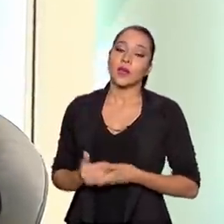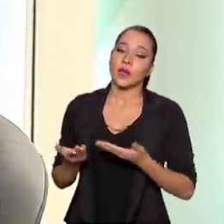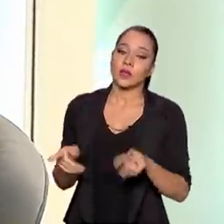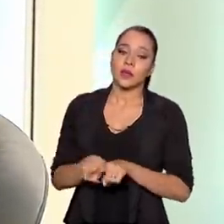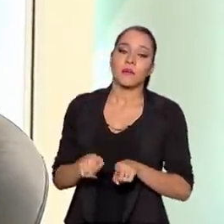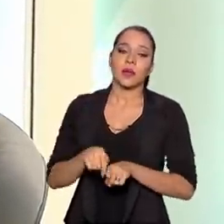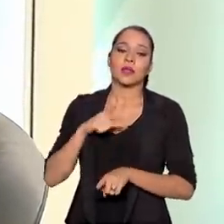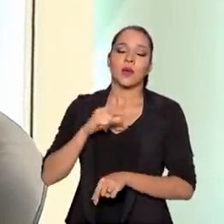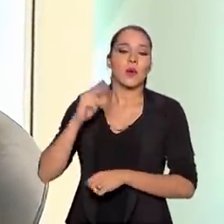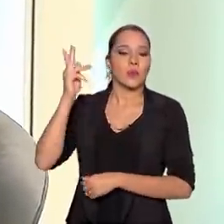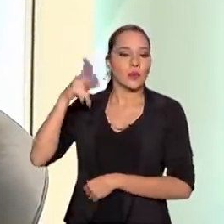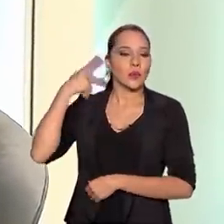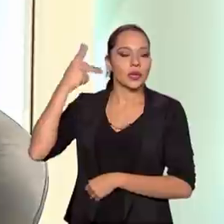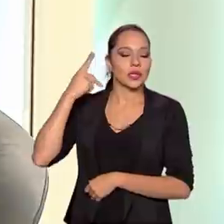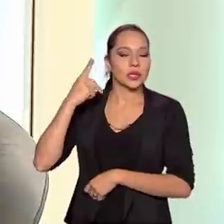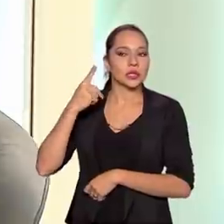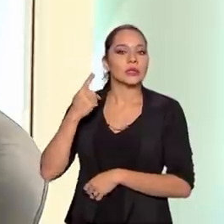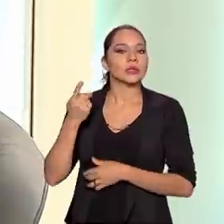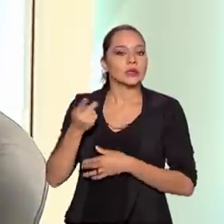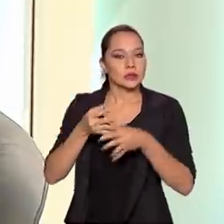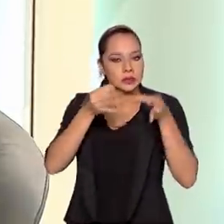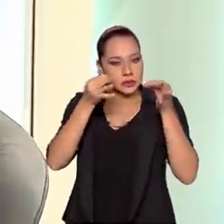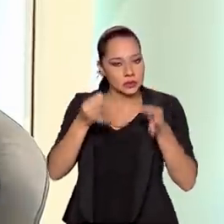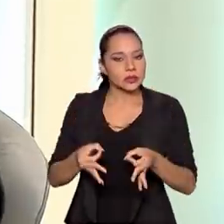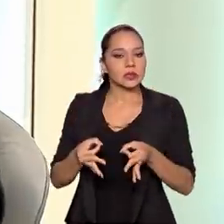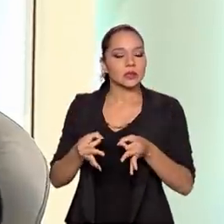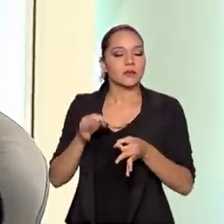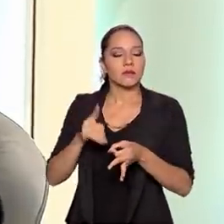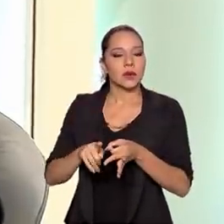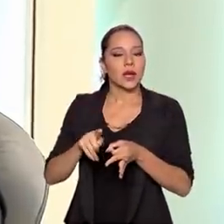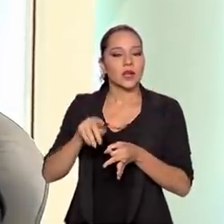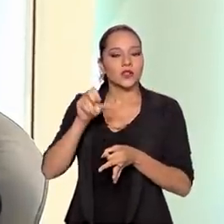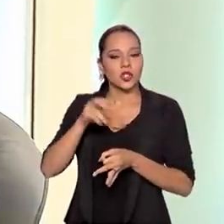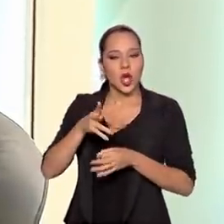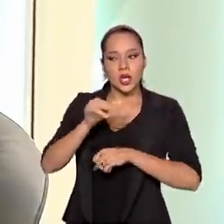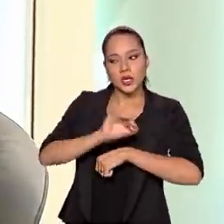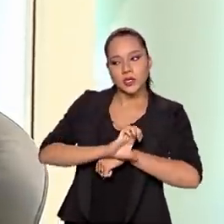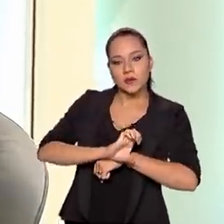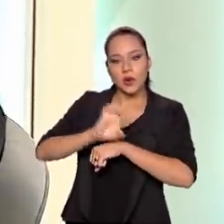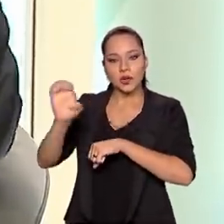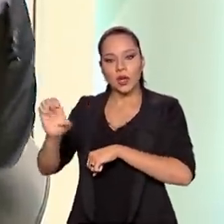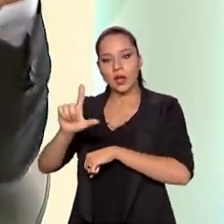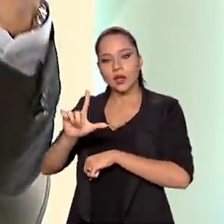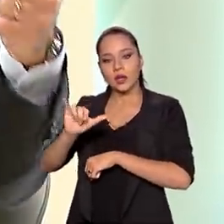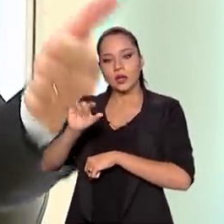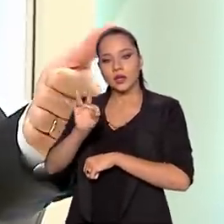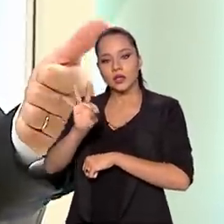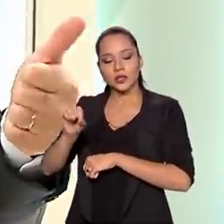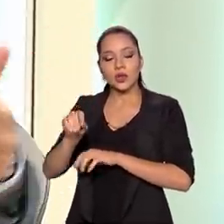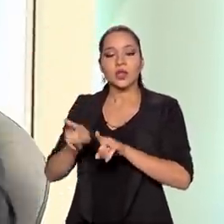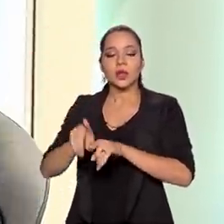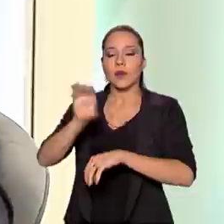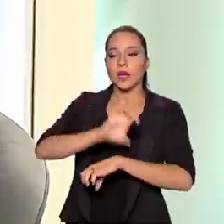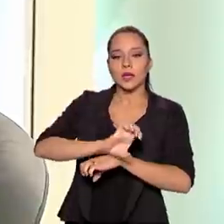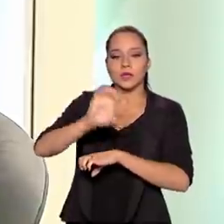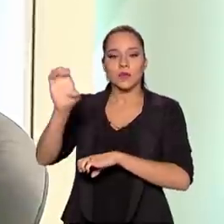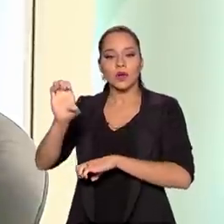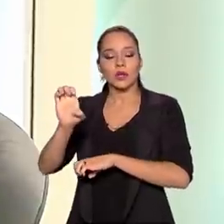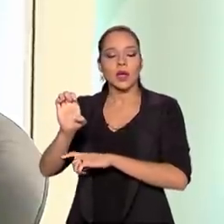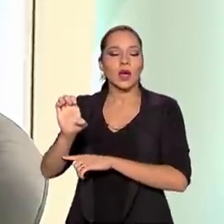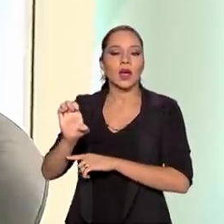também uma política muito clara e específica para não apenas exportarmos o lítio, mas também para exportarmos